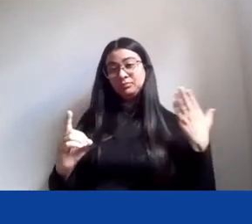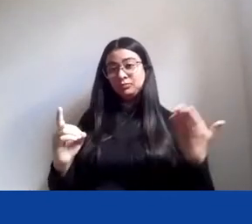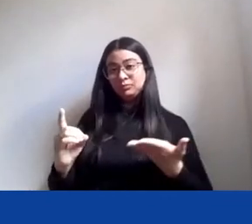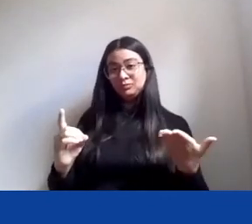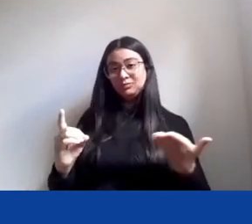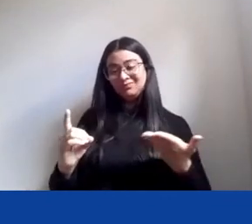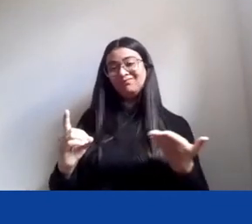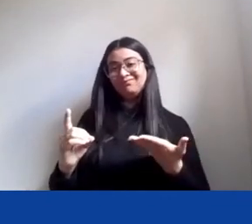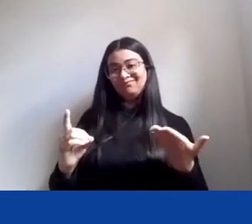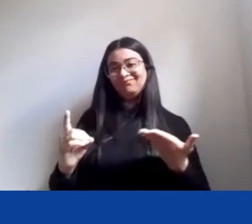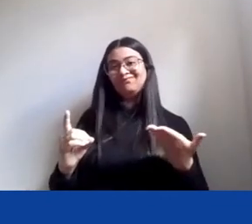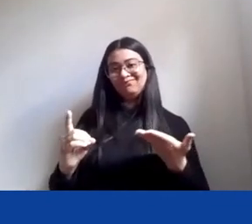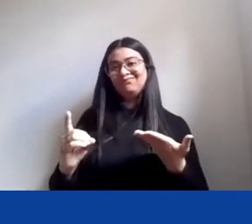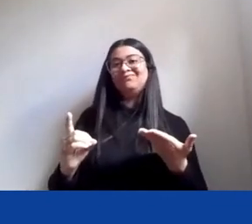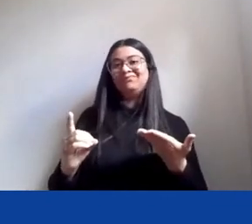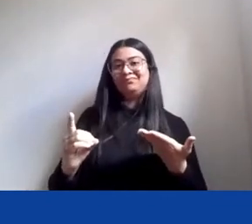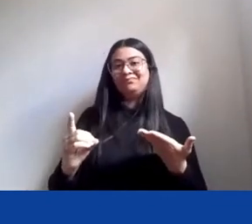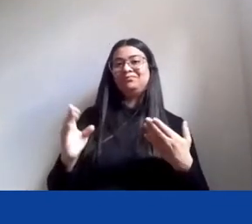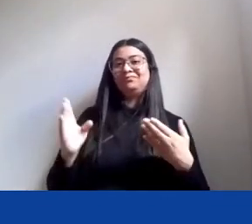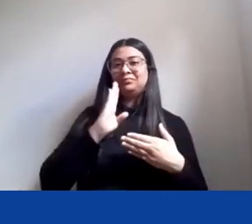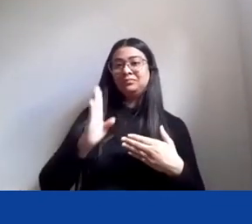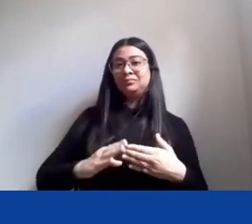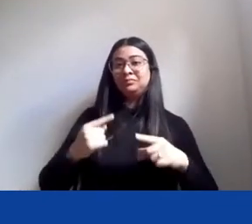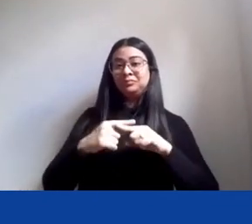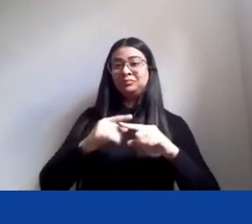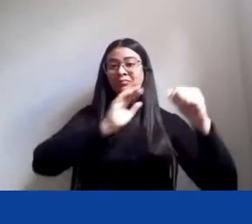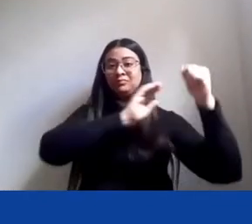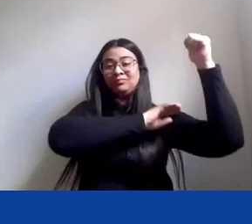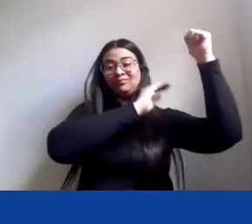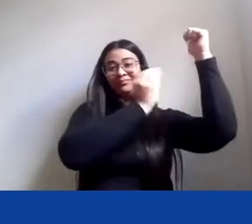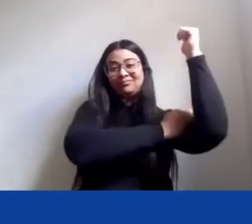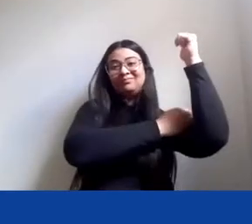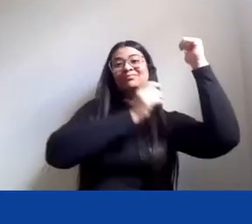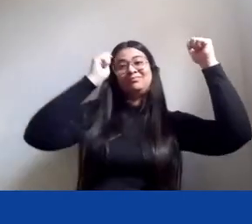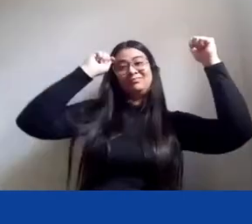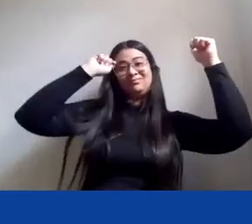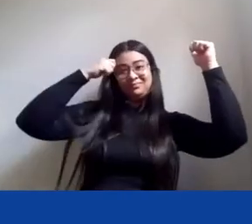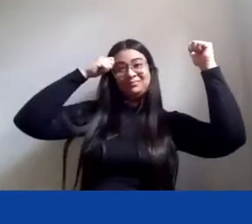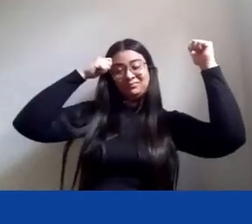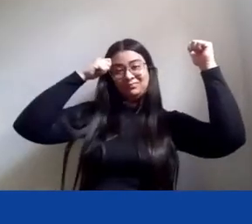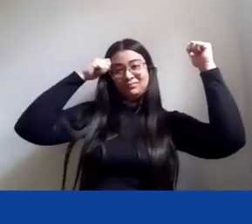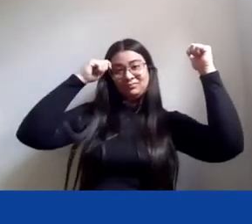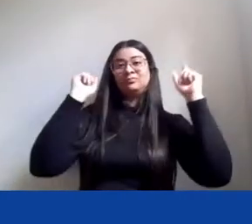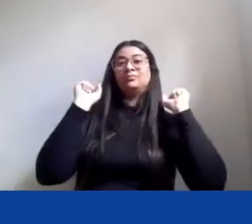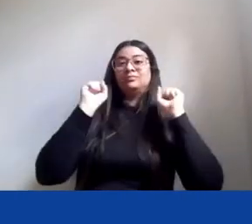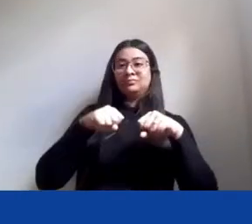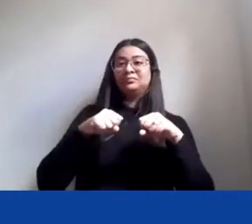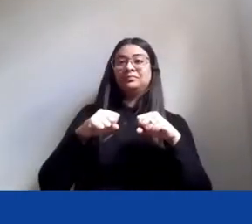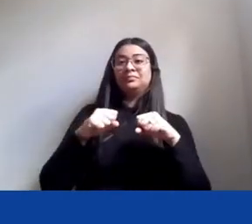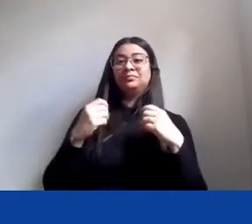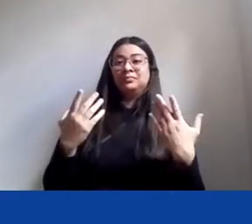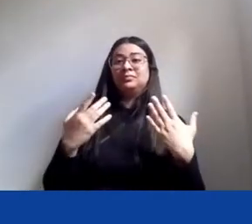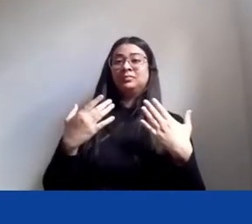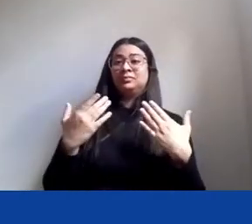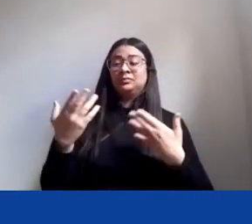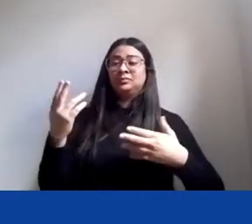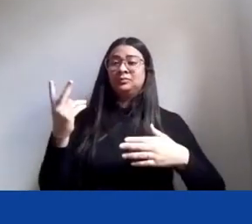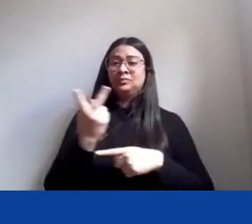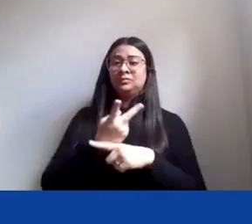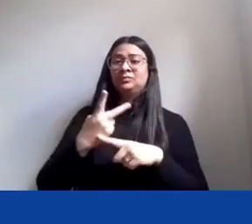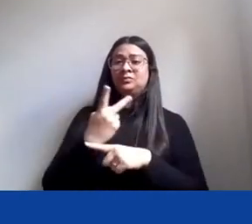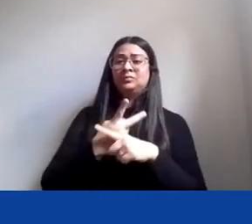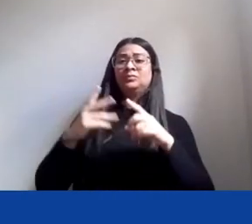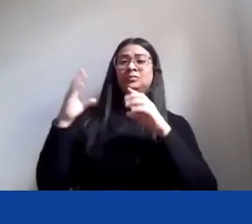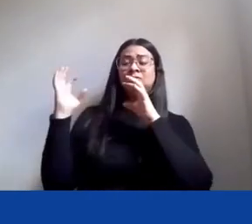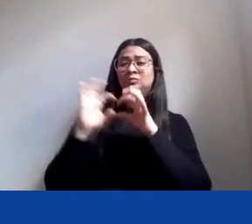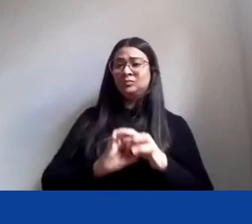que eu sou uma feminista negra, né, e ainda em busca de uma contextualização dessa comunicação, eu